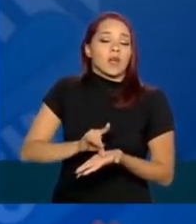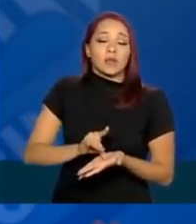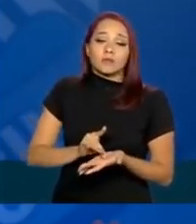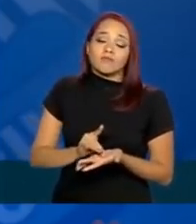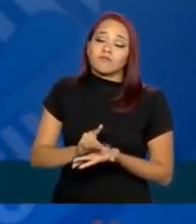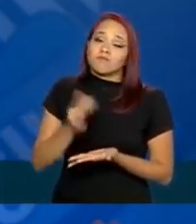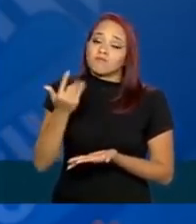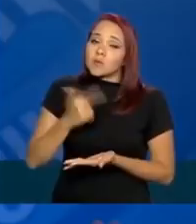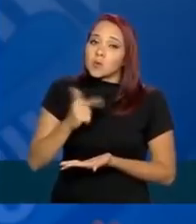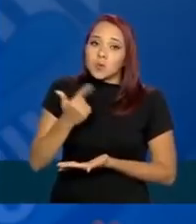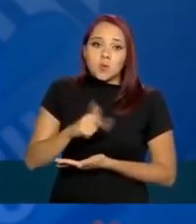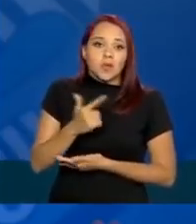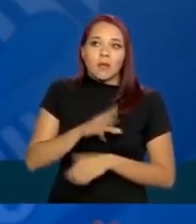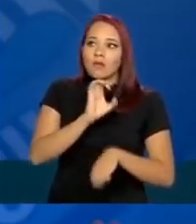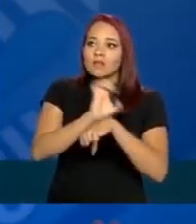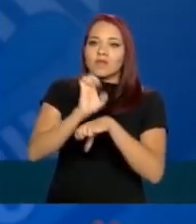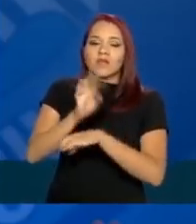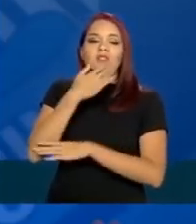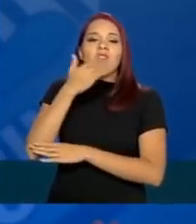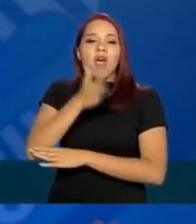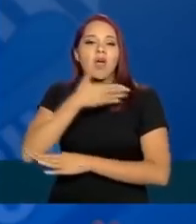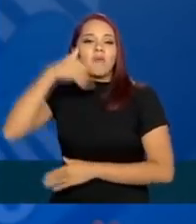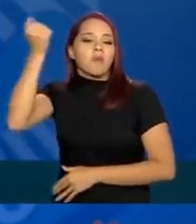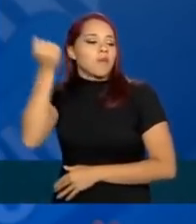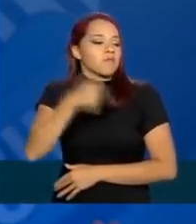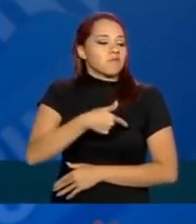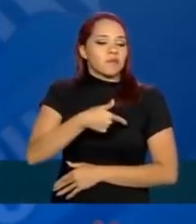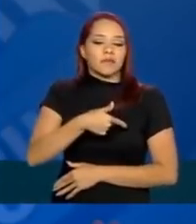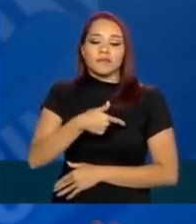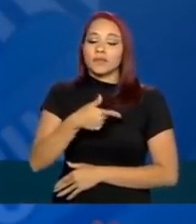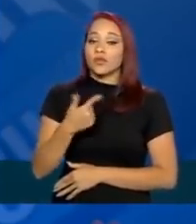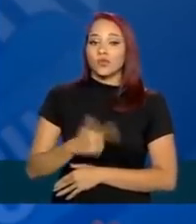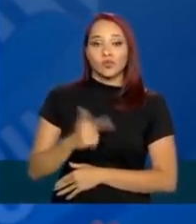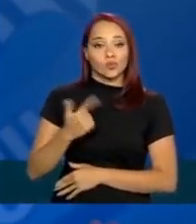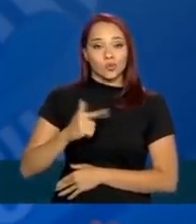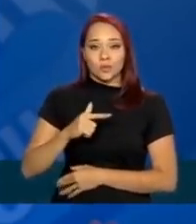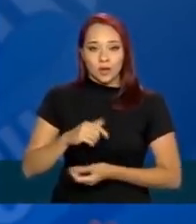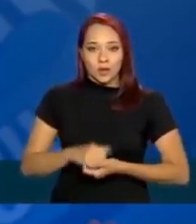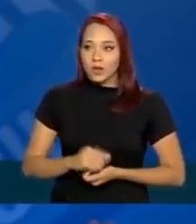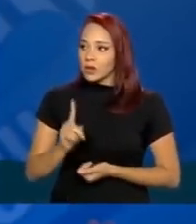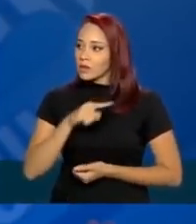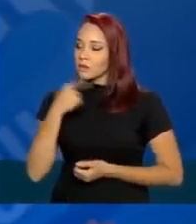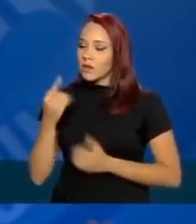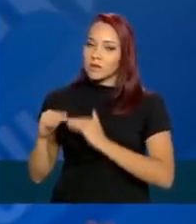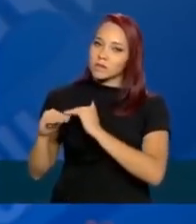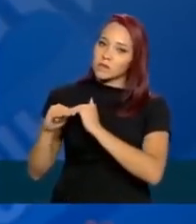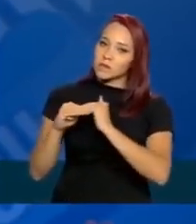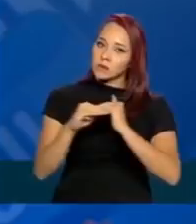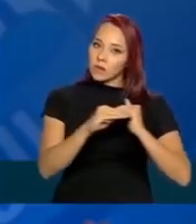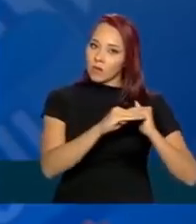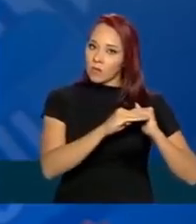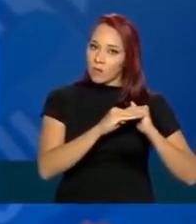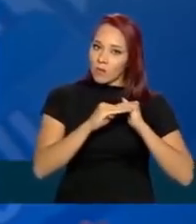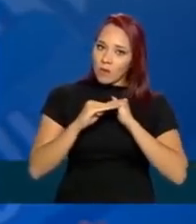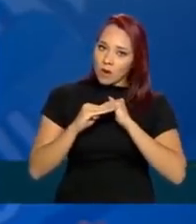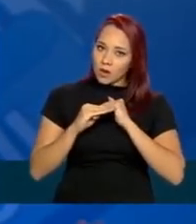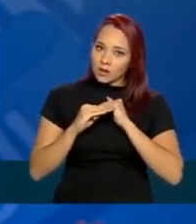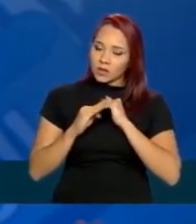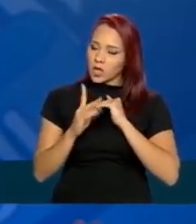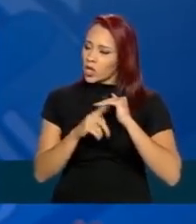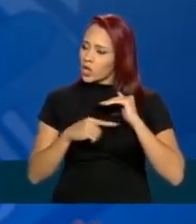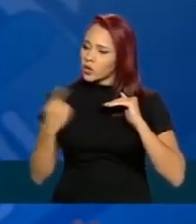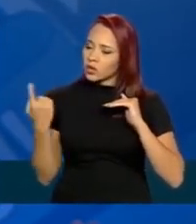nenhum Estado que possa falar, eu sou melhor que o outro, não tem. Nós somos todos iguais, nós vamos